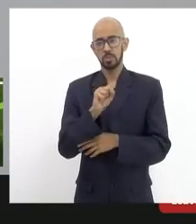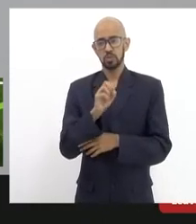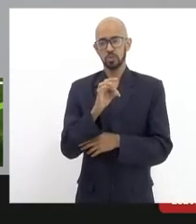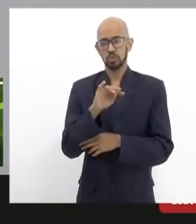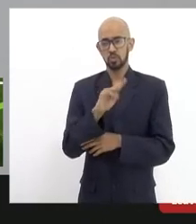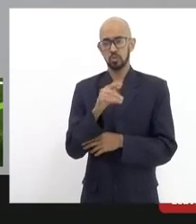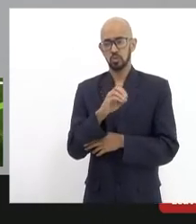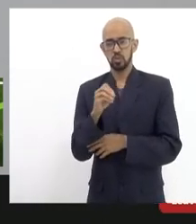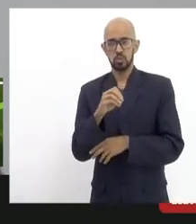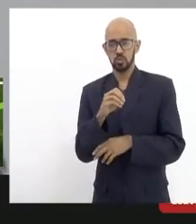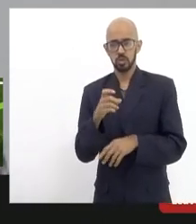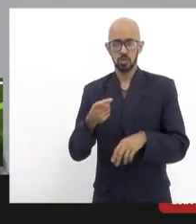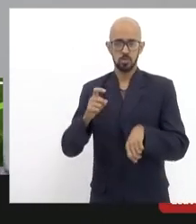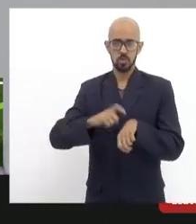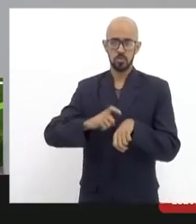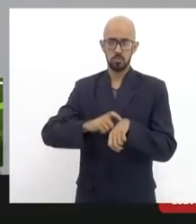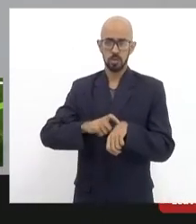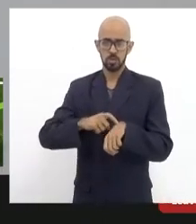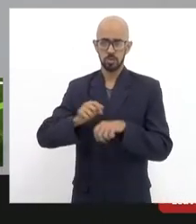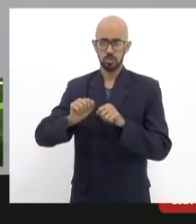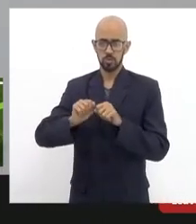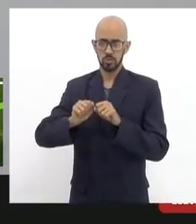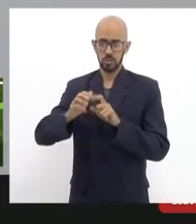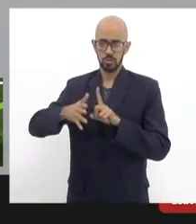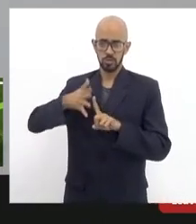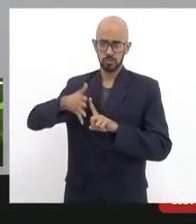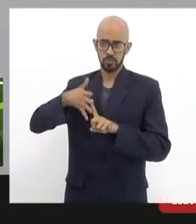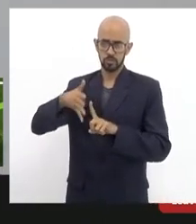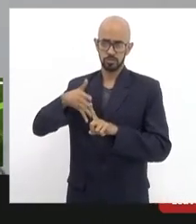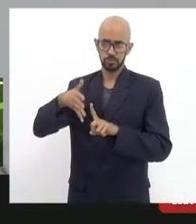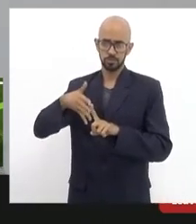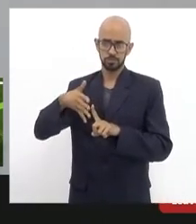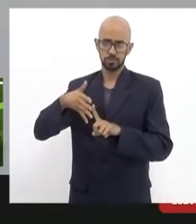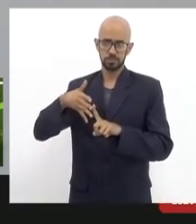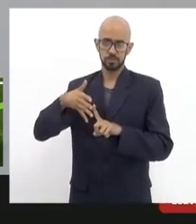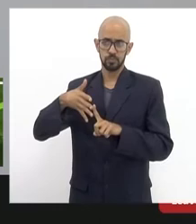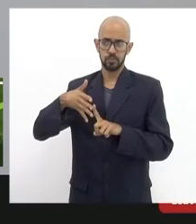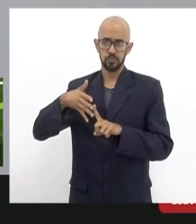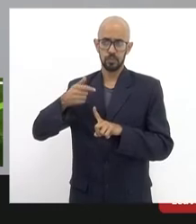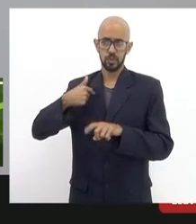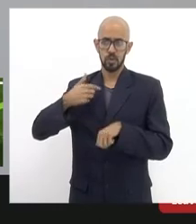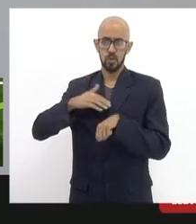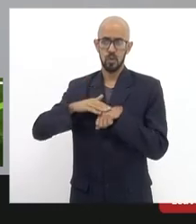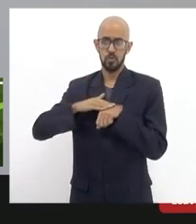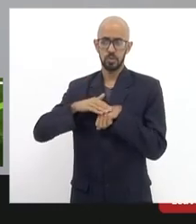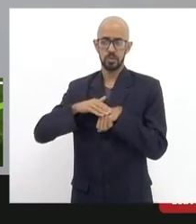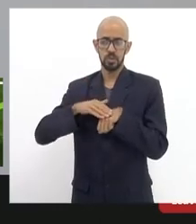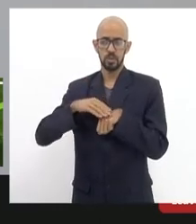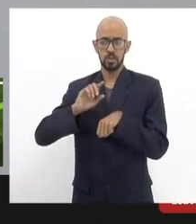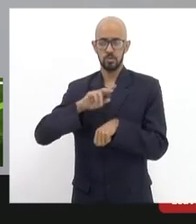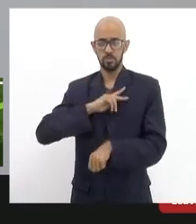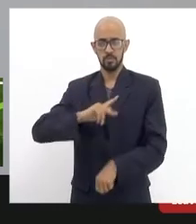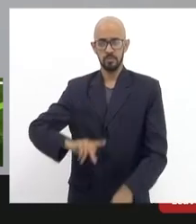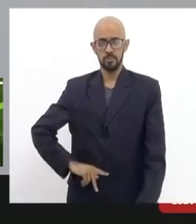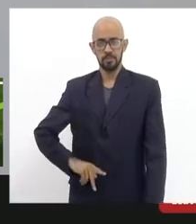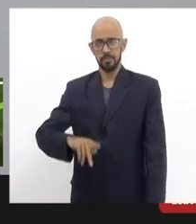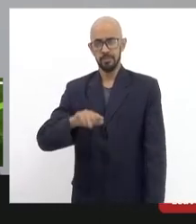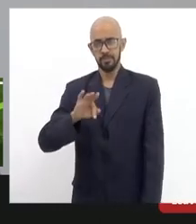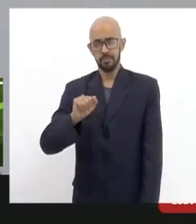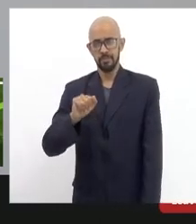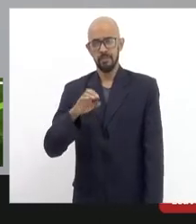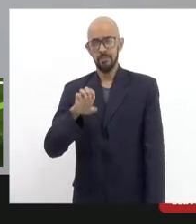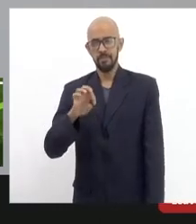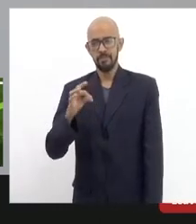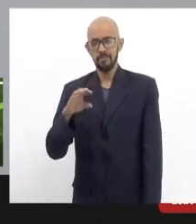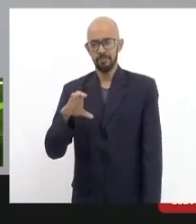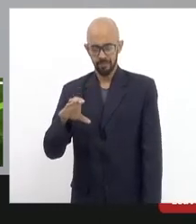gente fazia a audiência transcorria que eu conversei com o presidente da Faietec o presidente Carrilho